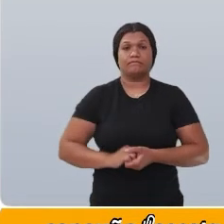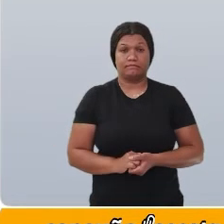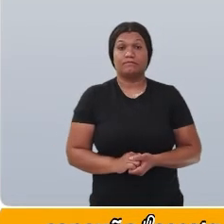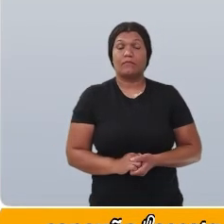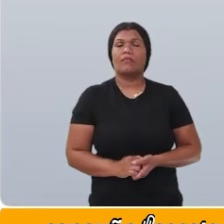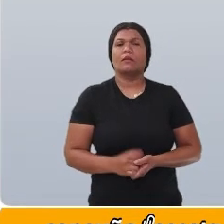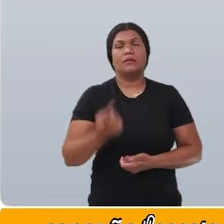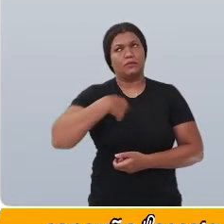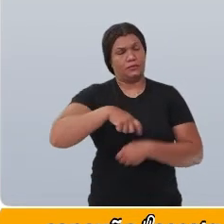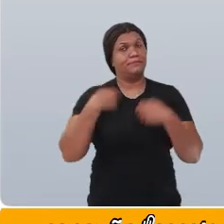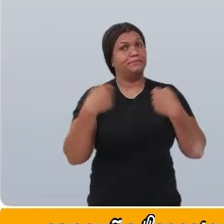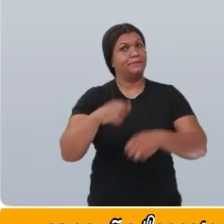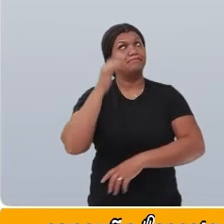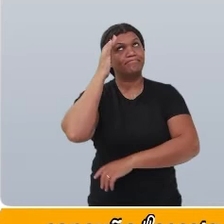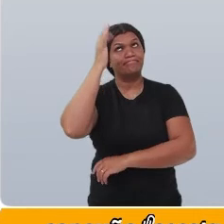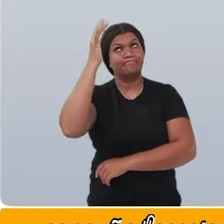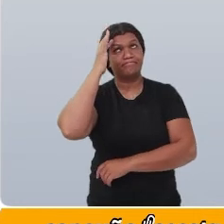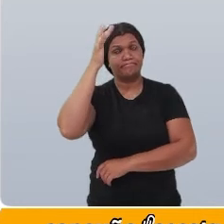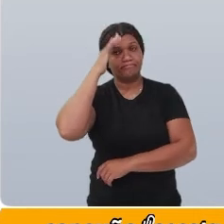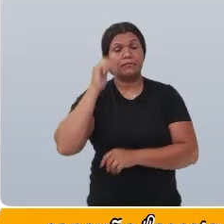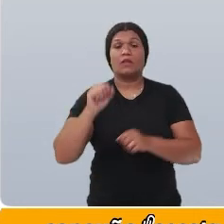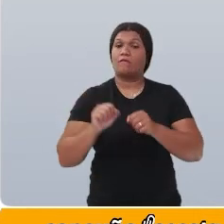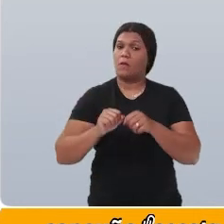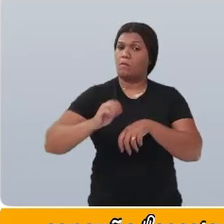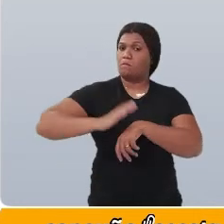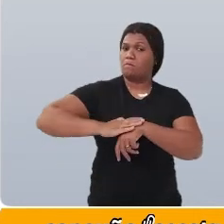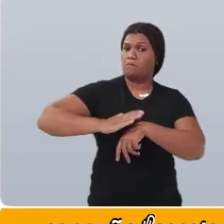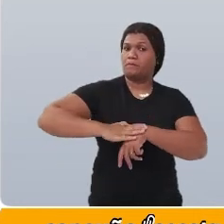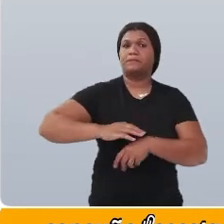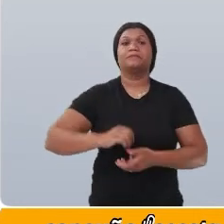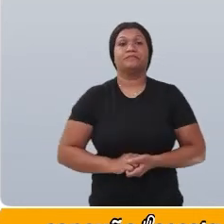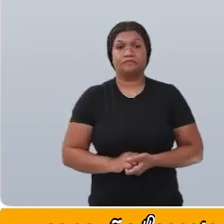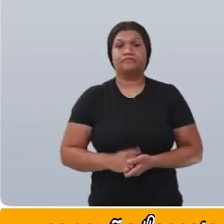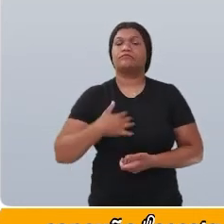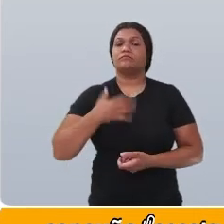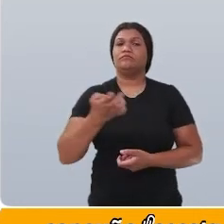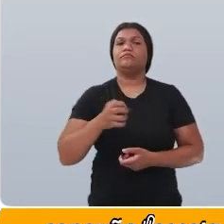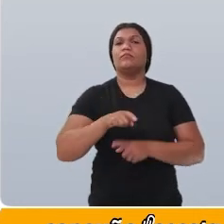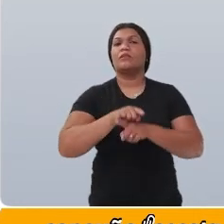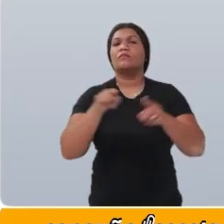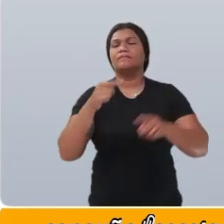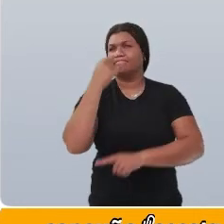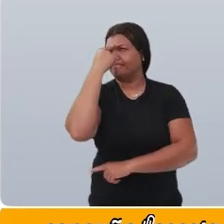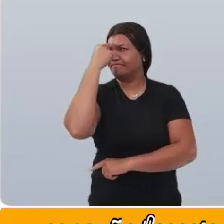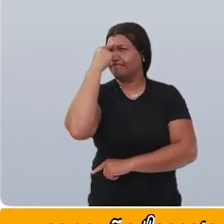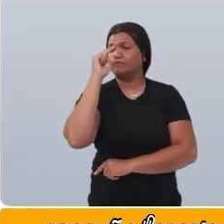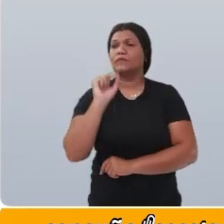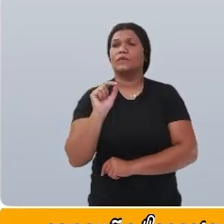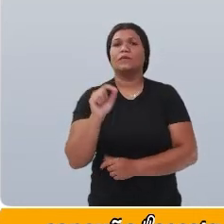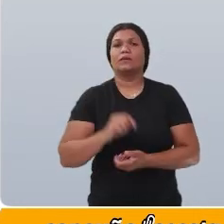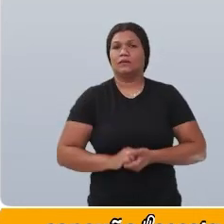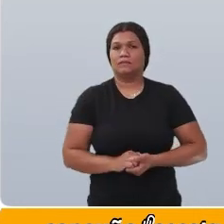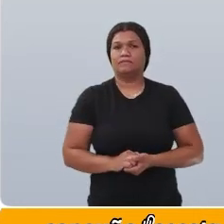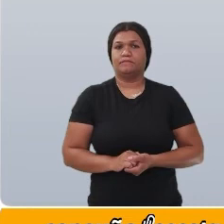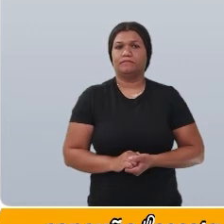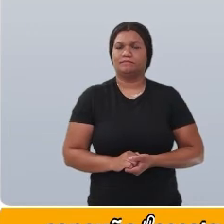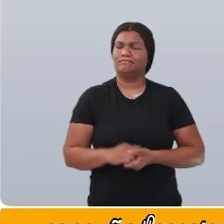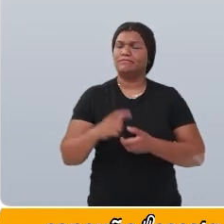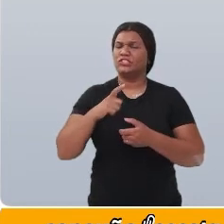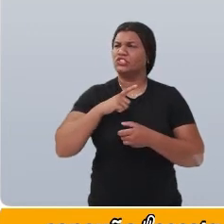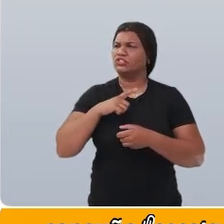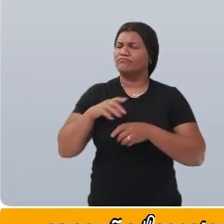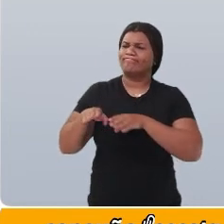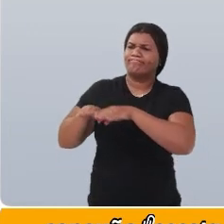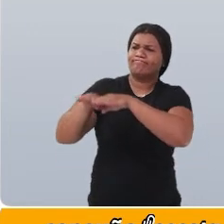Vamos pensar e agir. Quero que você pense sobre os padrões.